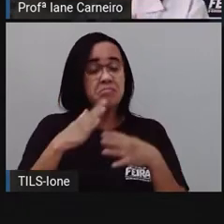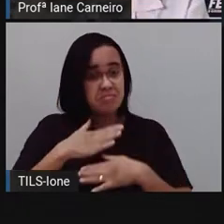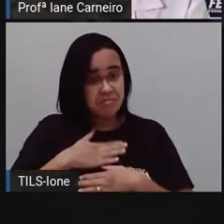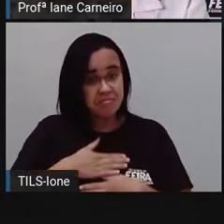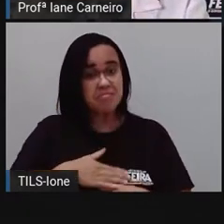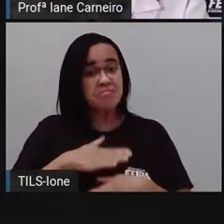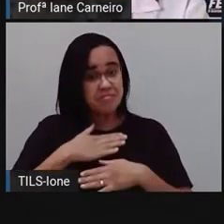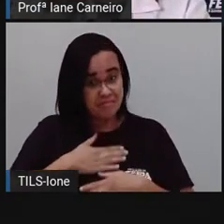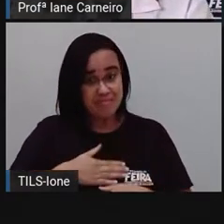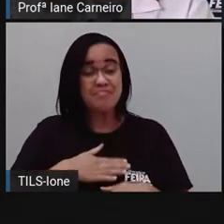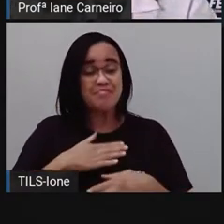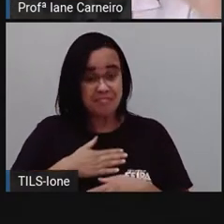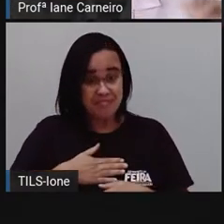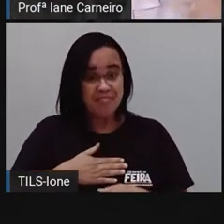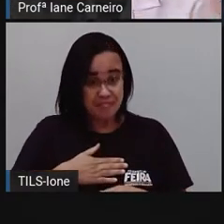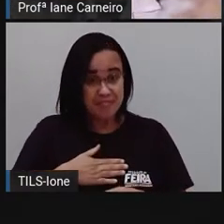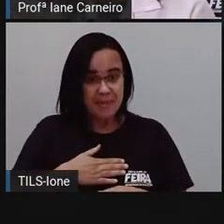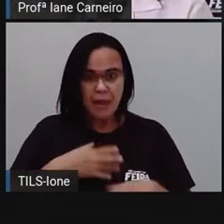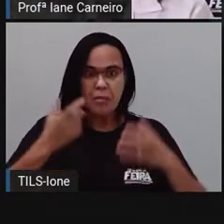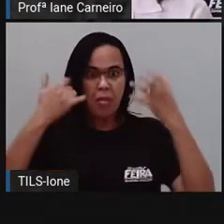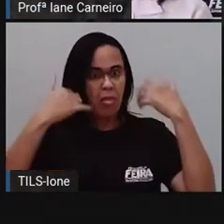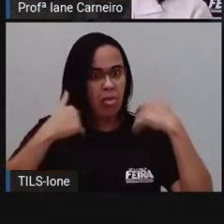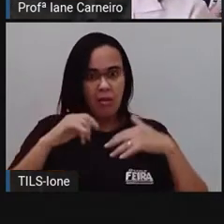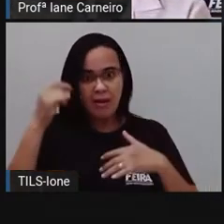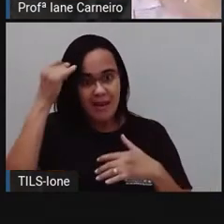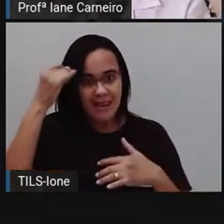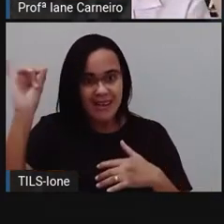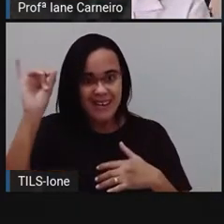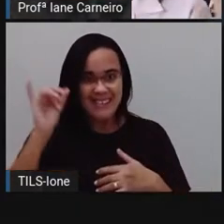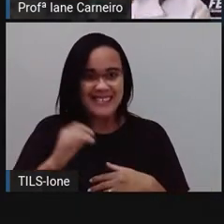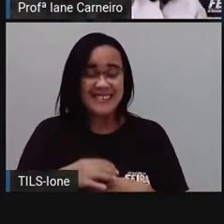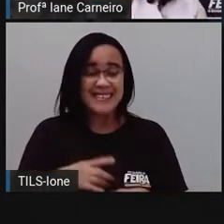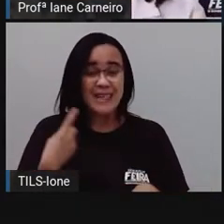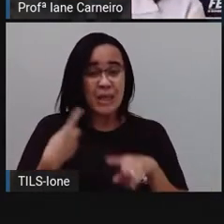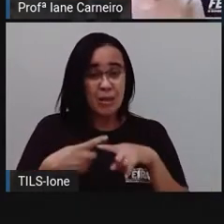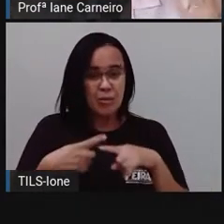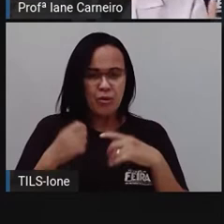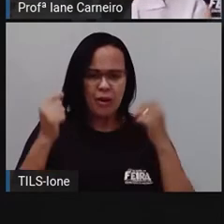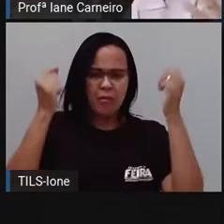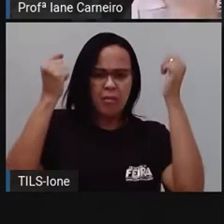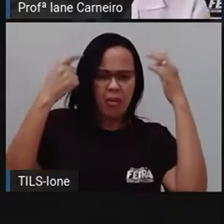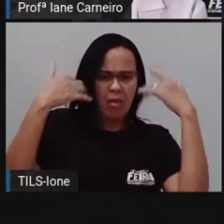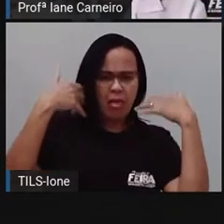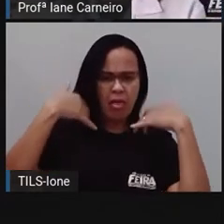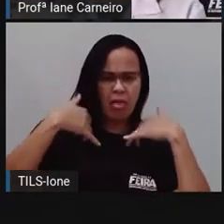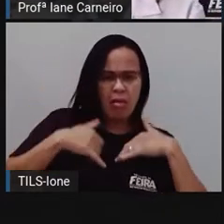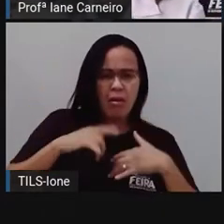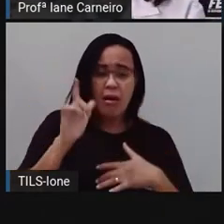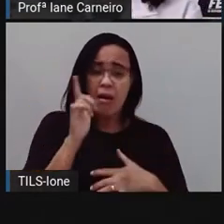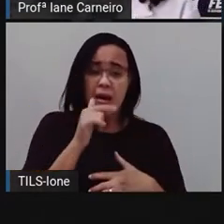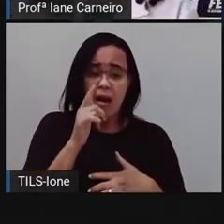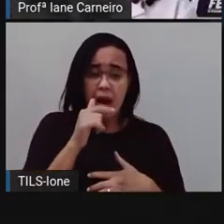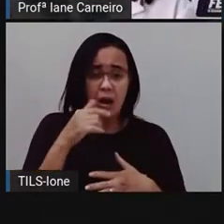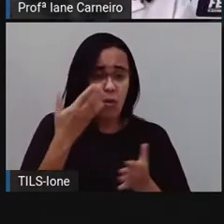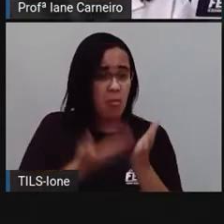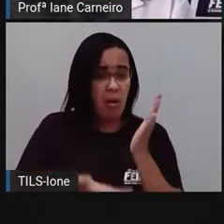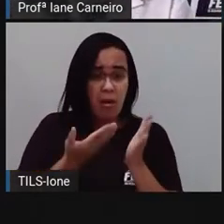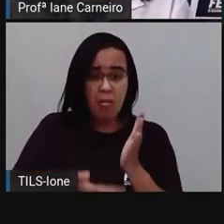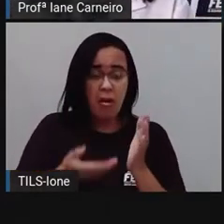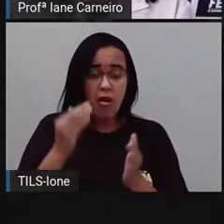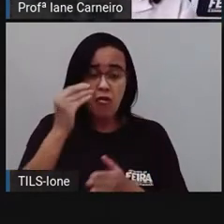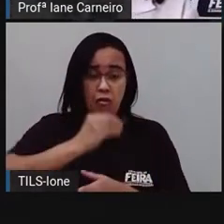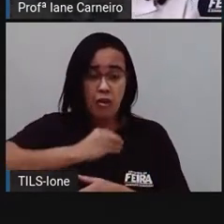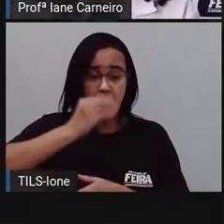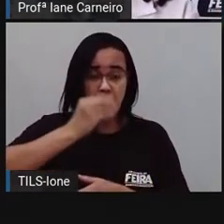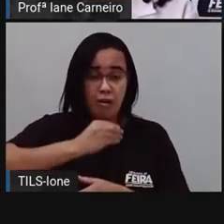guardar toda a energia que eles têm pra não ficar suando. Porque quando eles suam, né, eles perdem água, perdem líquido, e aí eles ficam fraquinhos, né? Olha